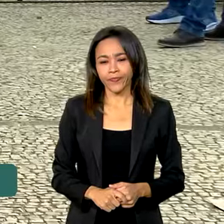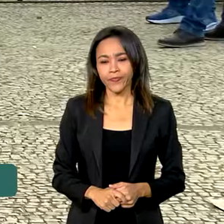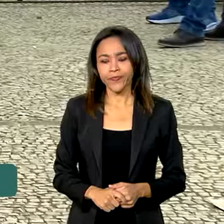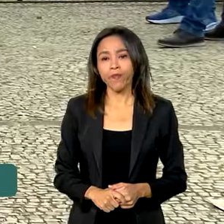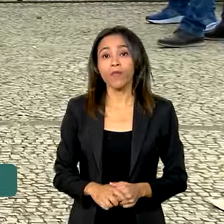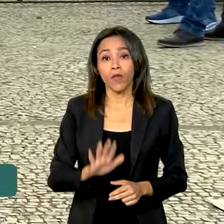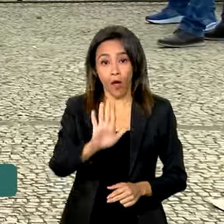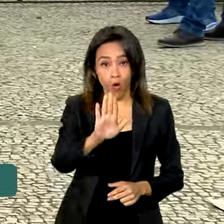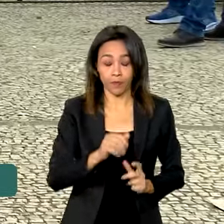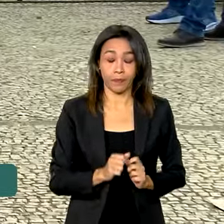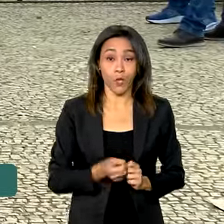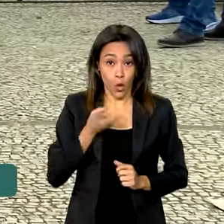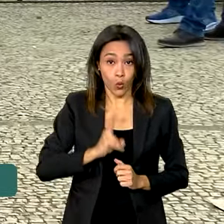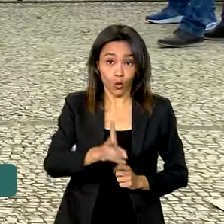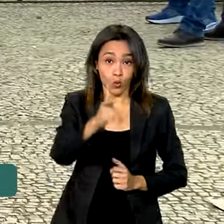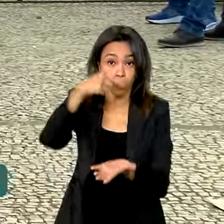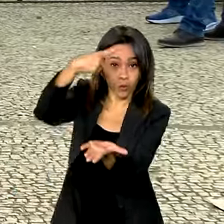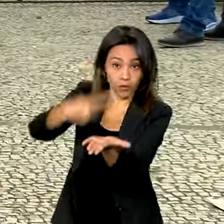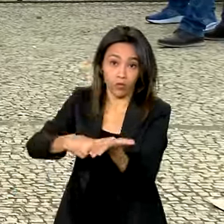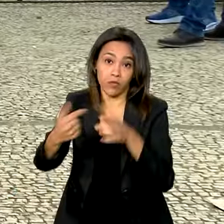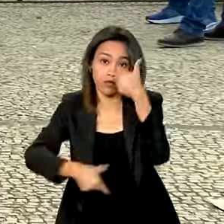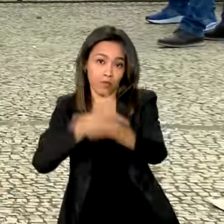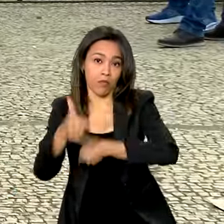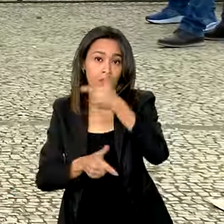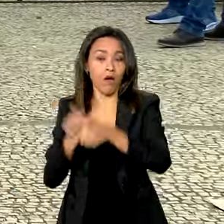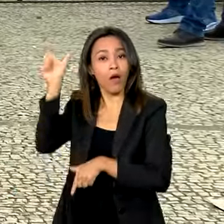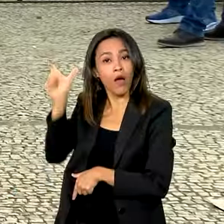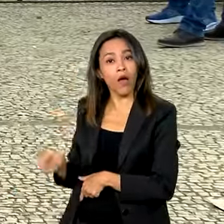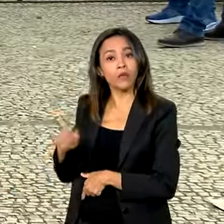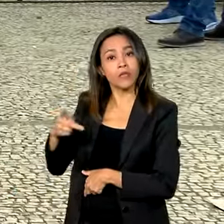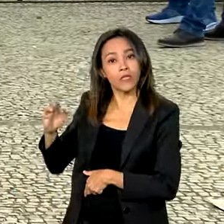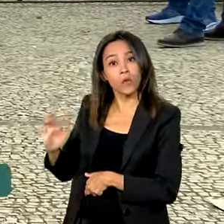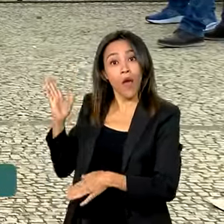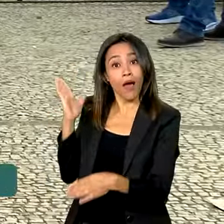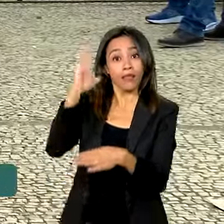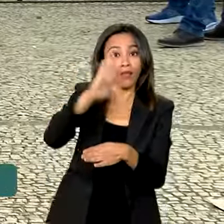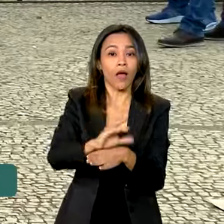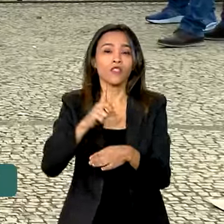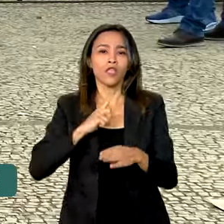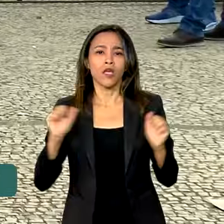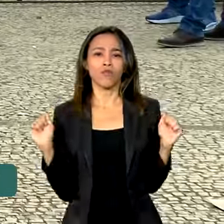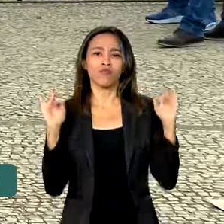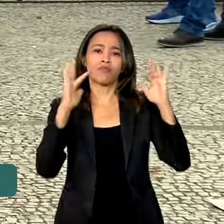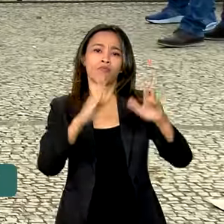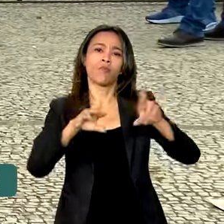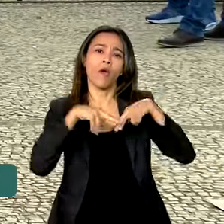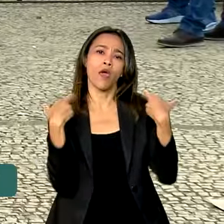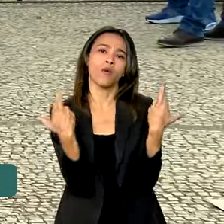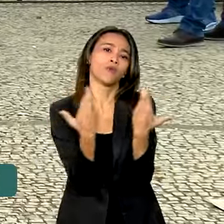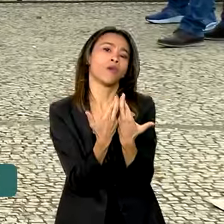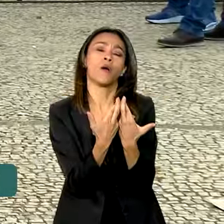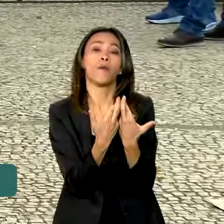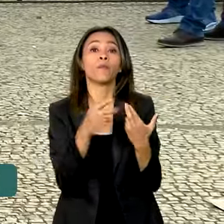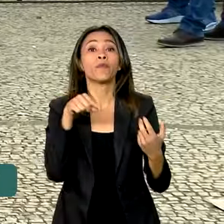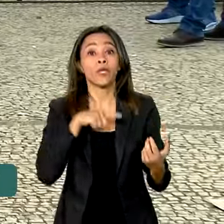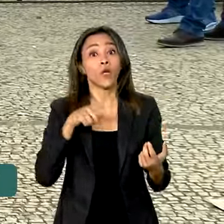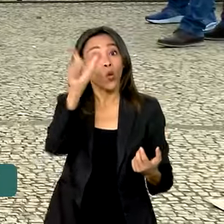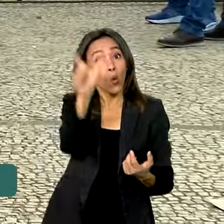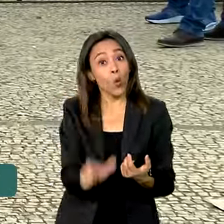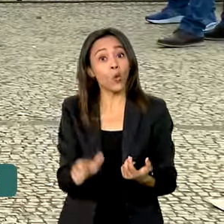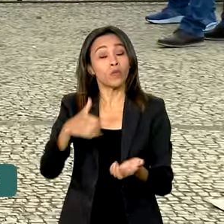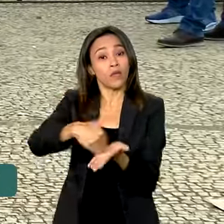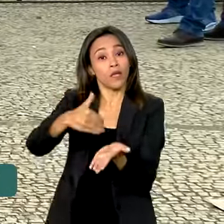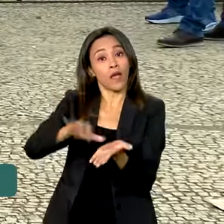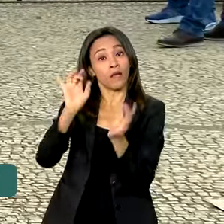Bom, seguindo com a agenda do presidente Lula, Natália, à tarde ele se reúne com o secretário especial para assuntos jurídicos da Casa Civil